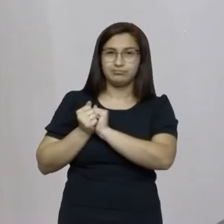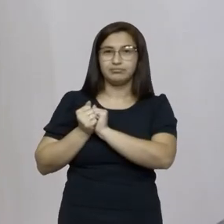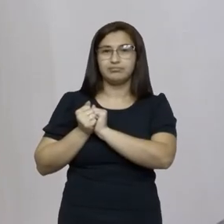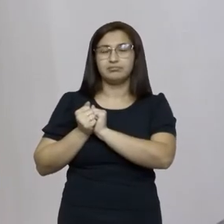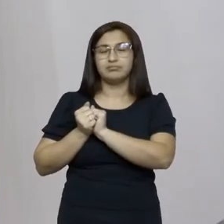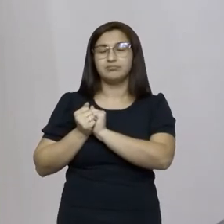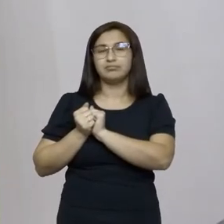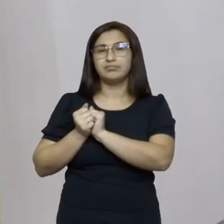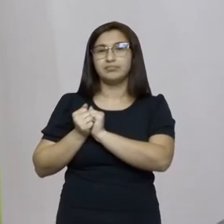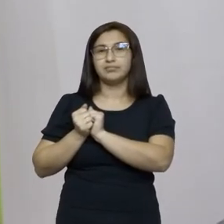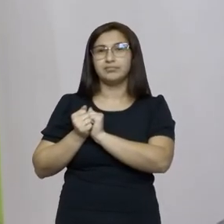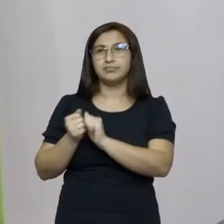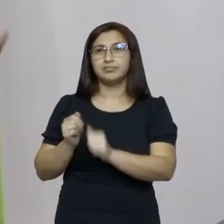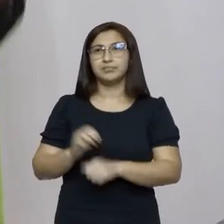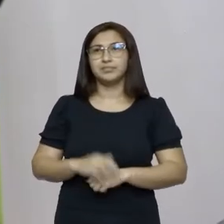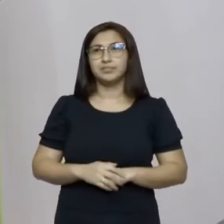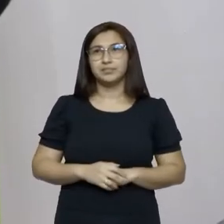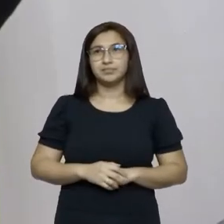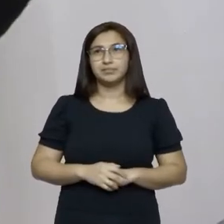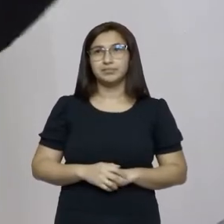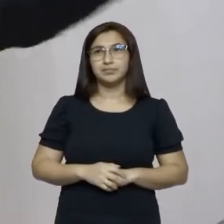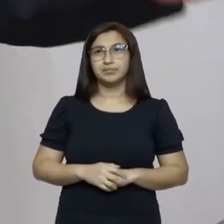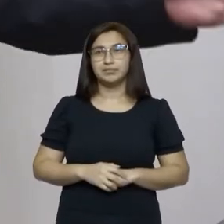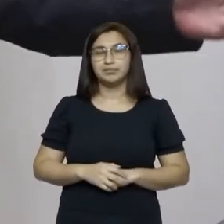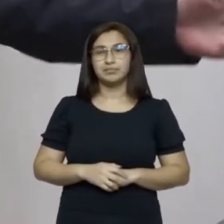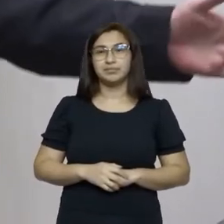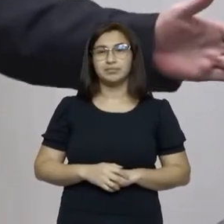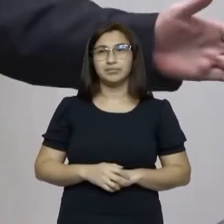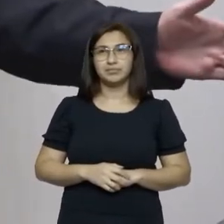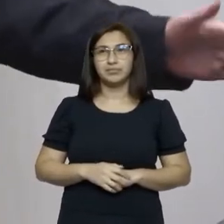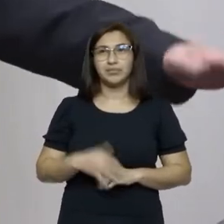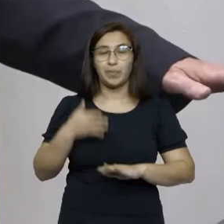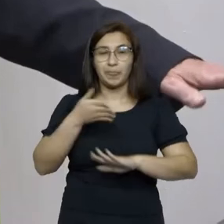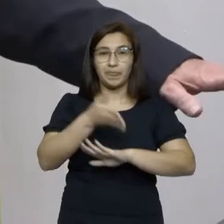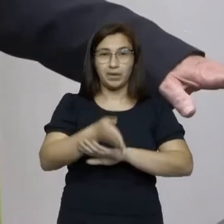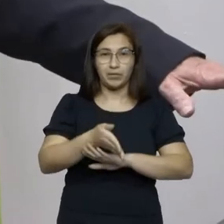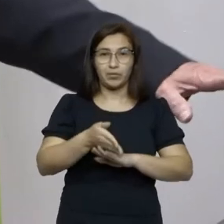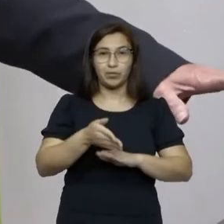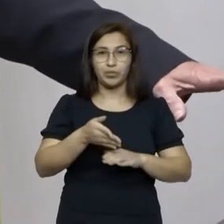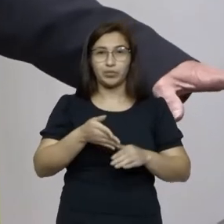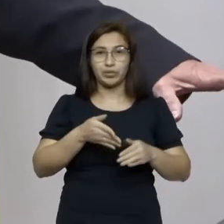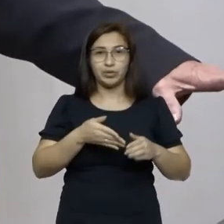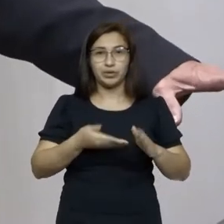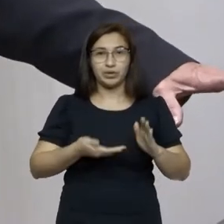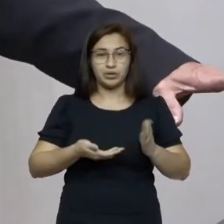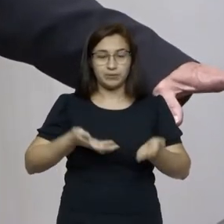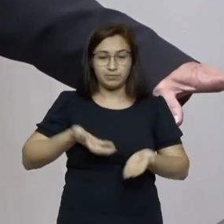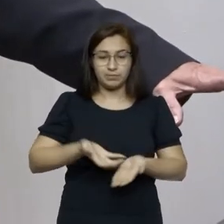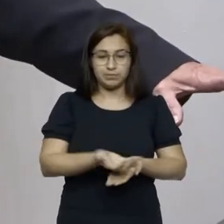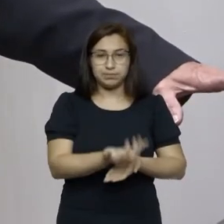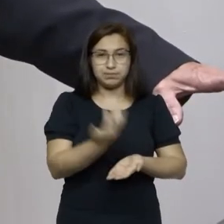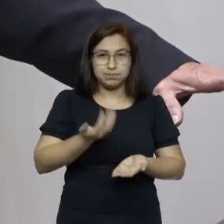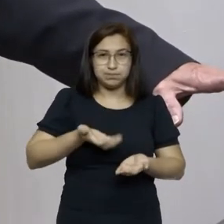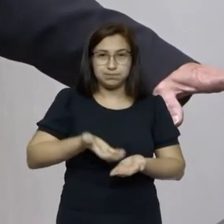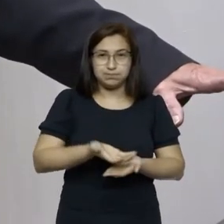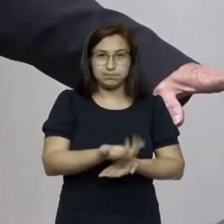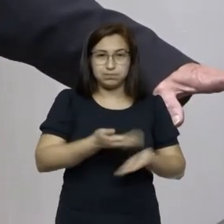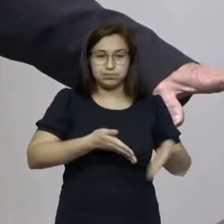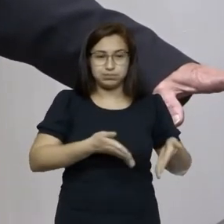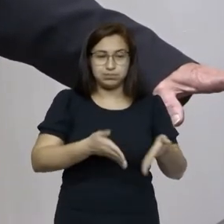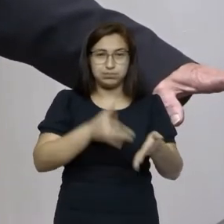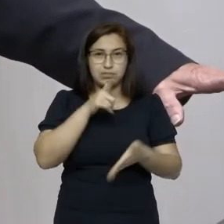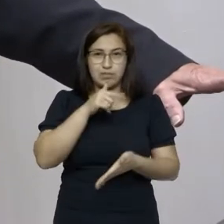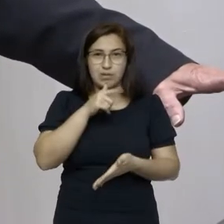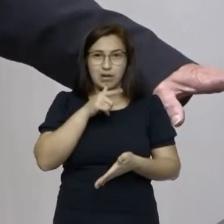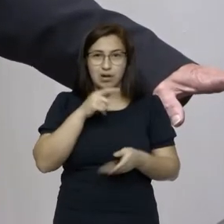deputado nós estivemos fazendo uma vala para pôr água encanada para o povo e